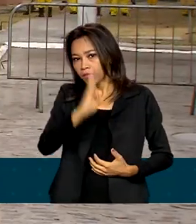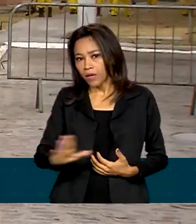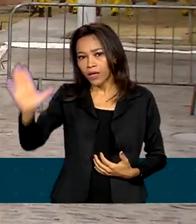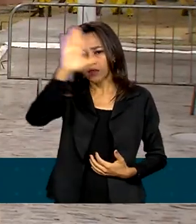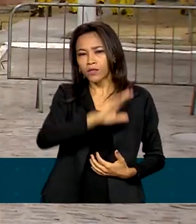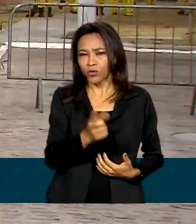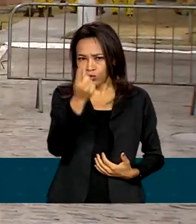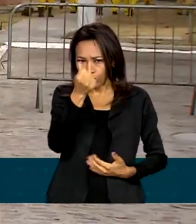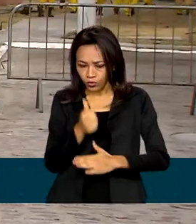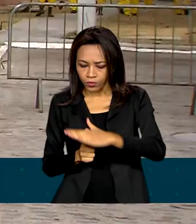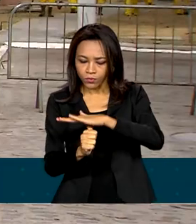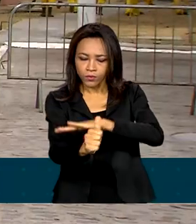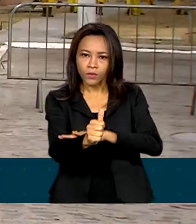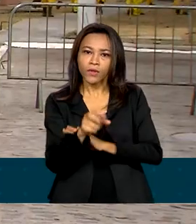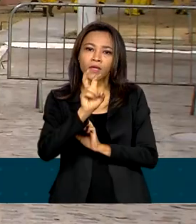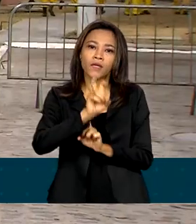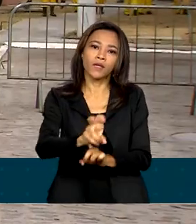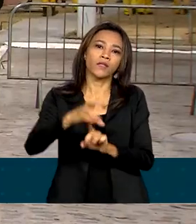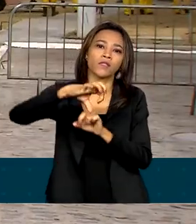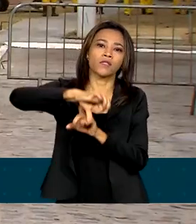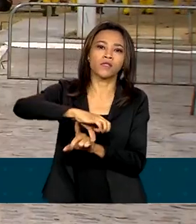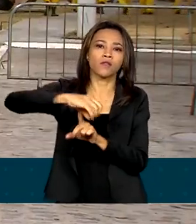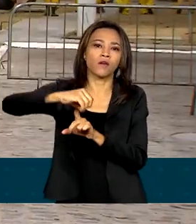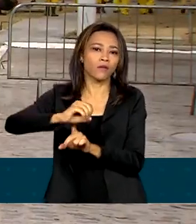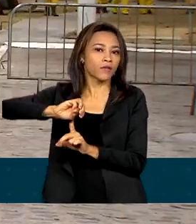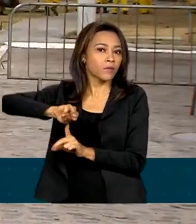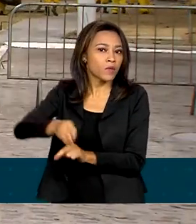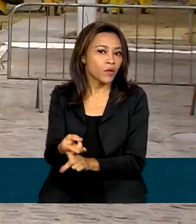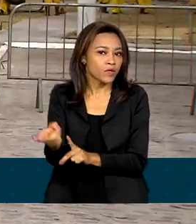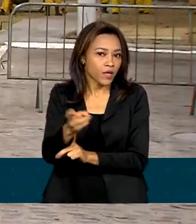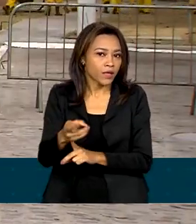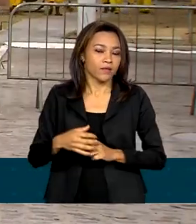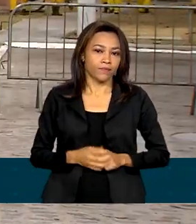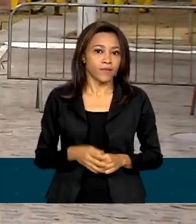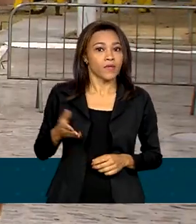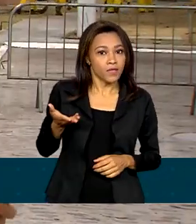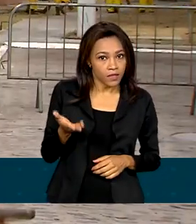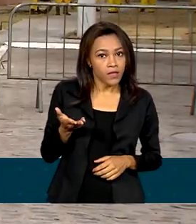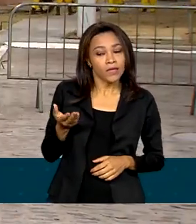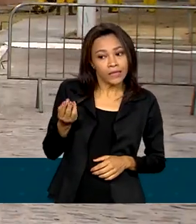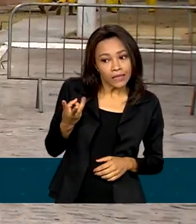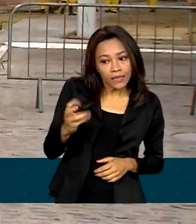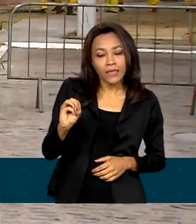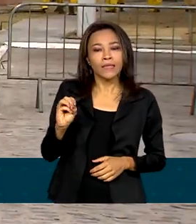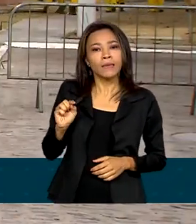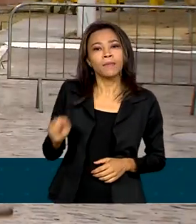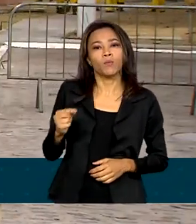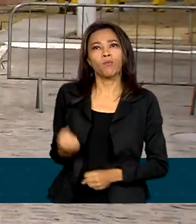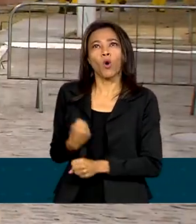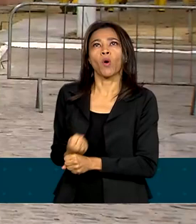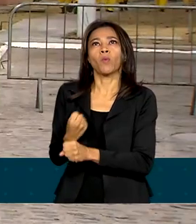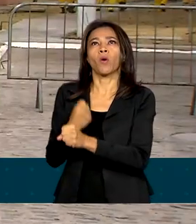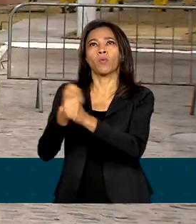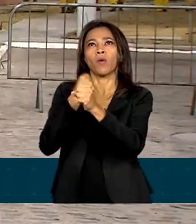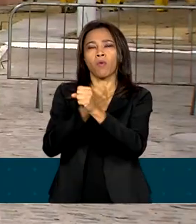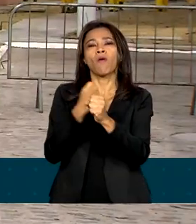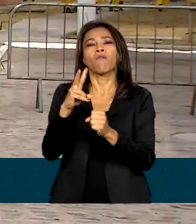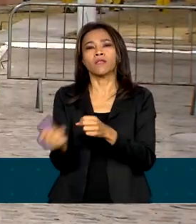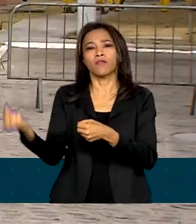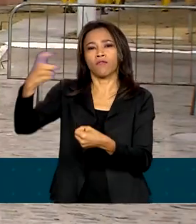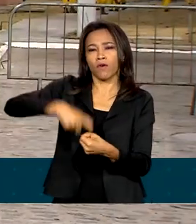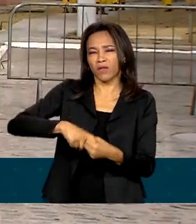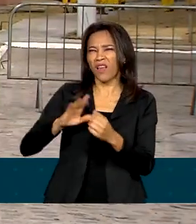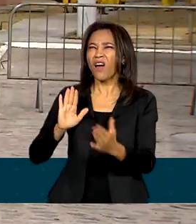investimento de 590 milhões de reais. Além disso, 30 mil obras devem ser retomadas até o fim do ano,